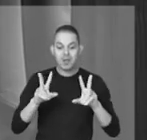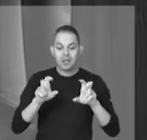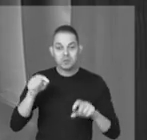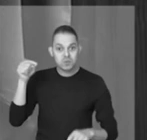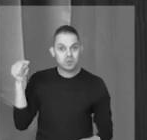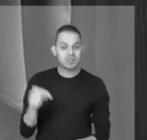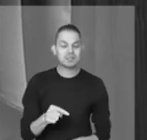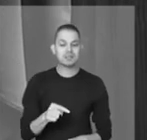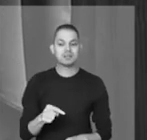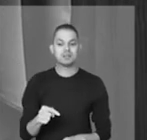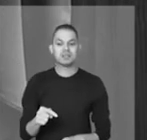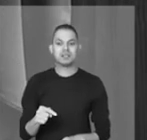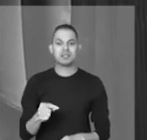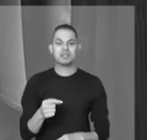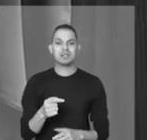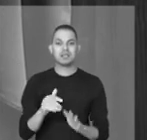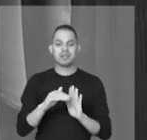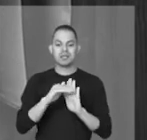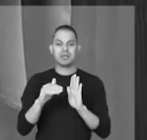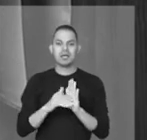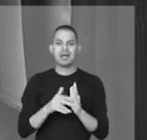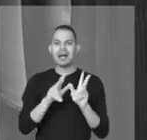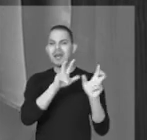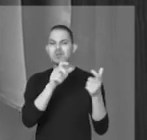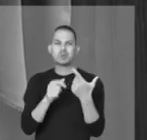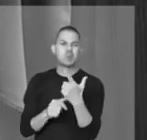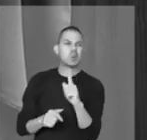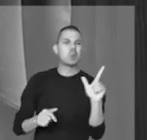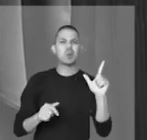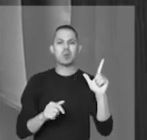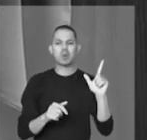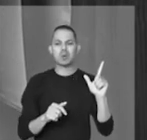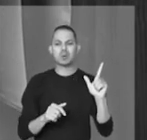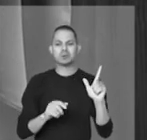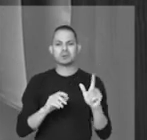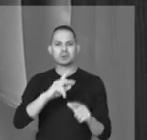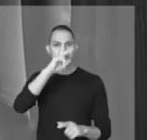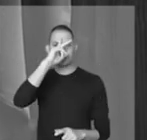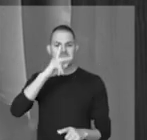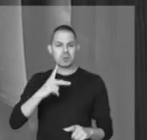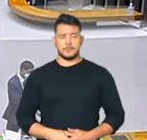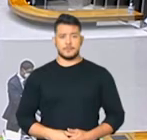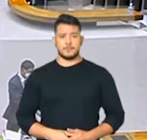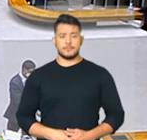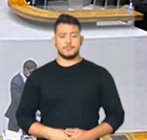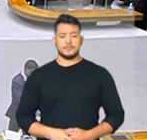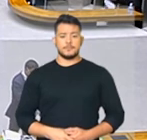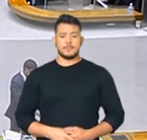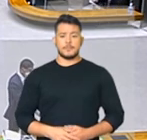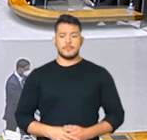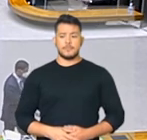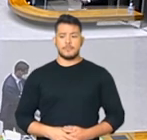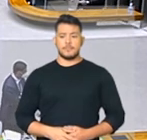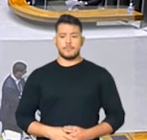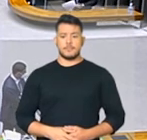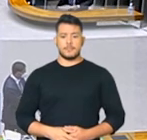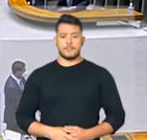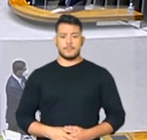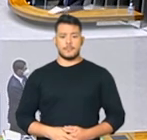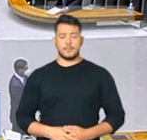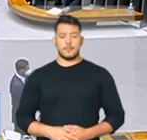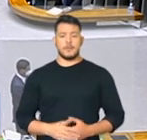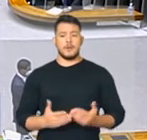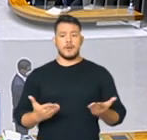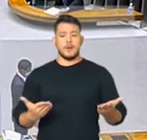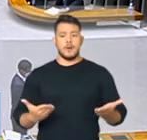Não é desviar a pauta para discutir a autodeterminação do povo cubano. Mais pela liderança do PSL agora,